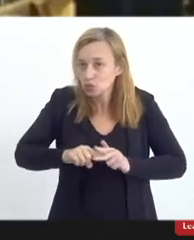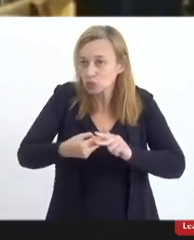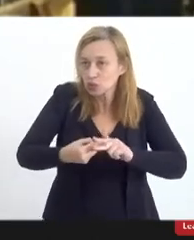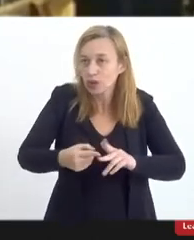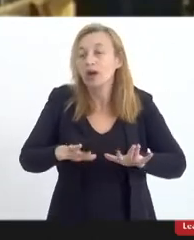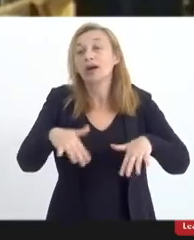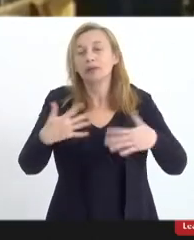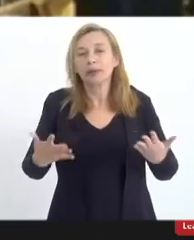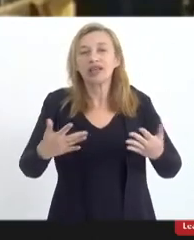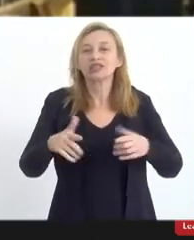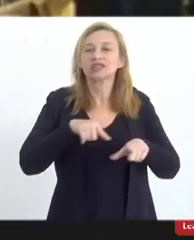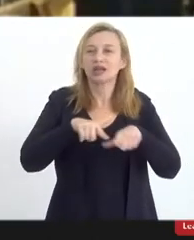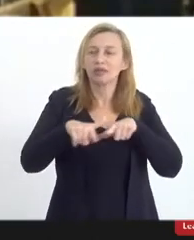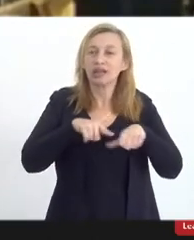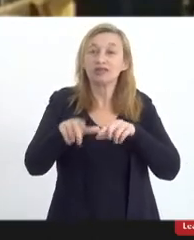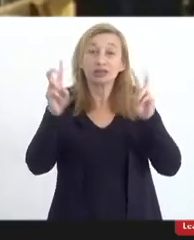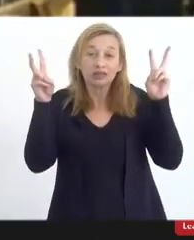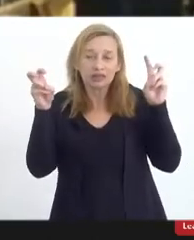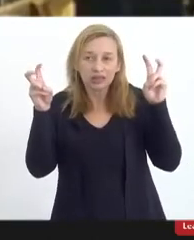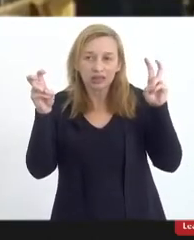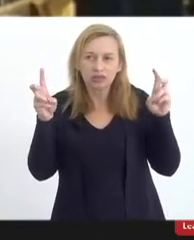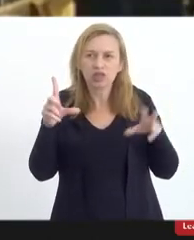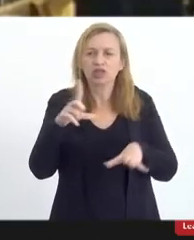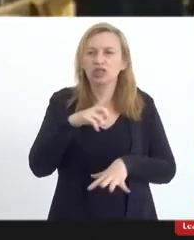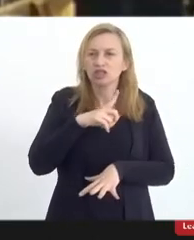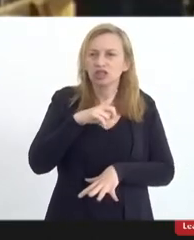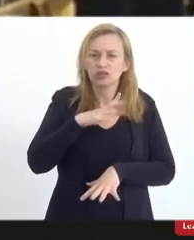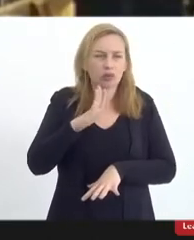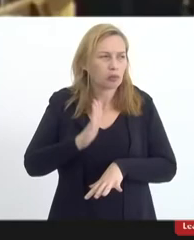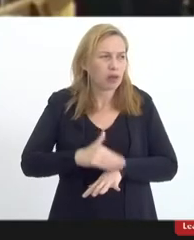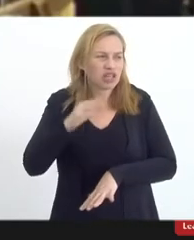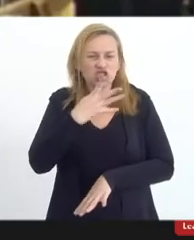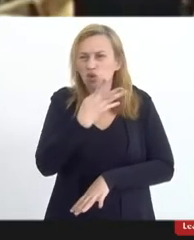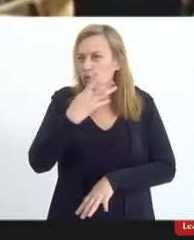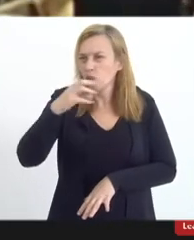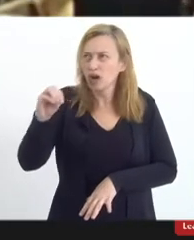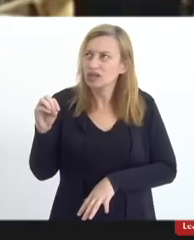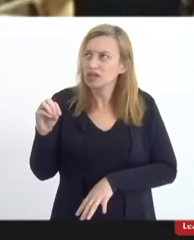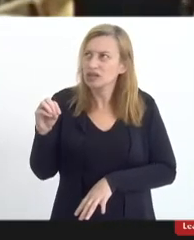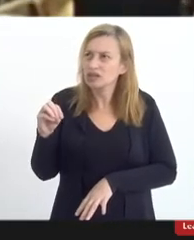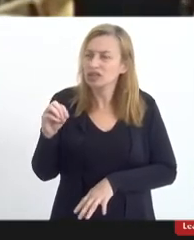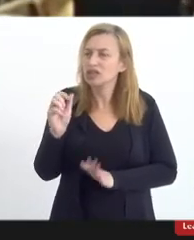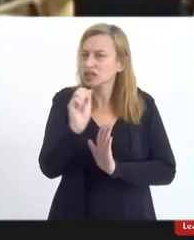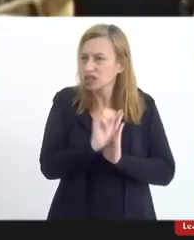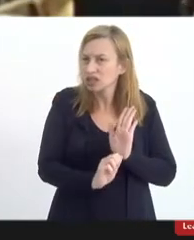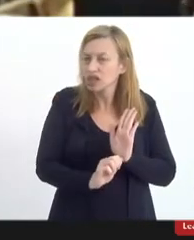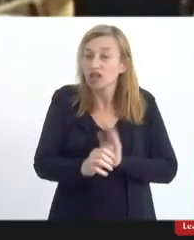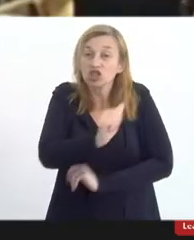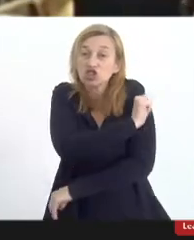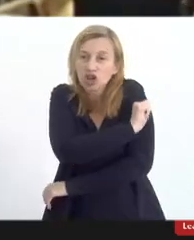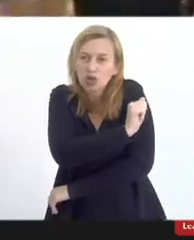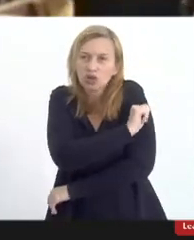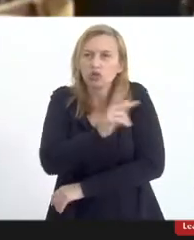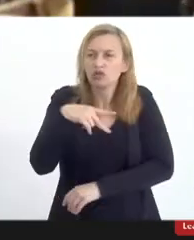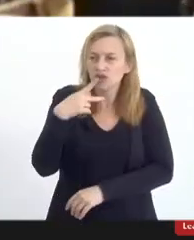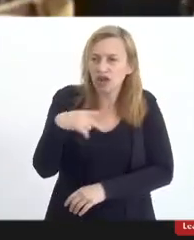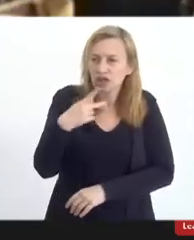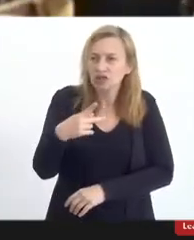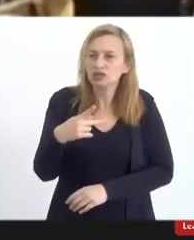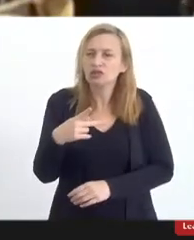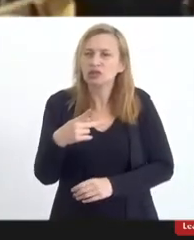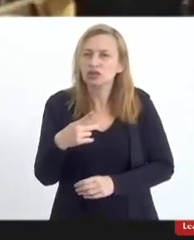Mas nós trabalhamos essa temática, e nós tivemos, assim, mais de 400 redações de alunos falando sobre as